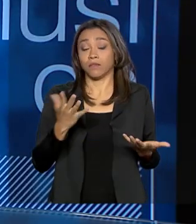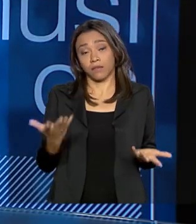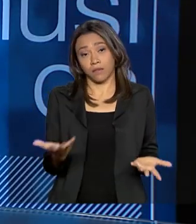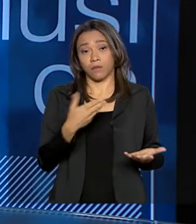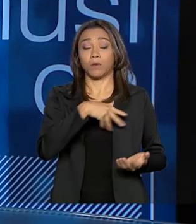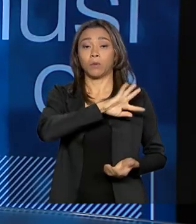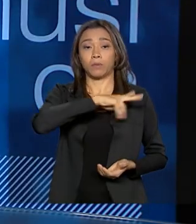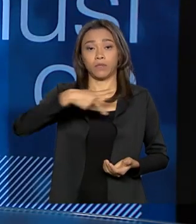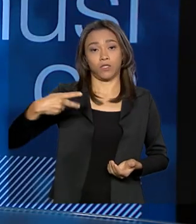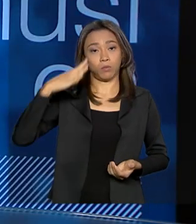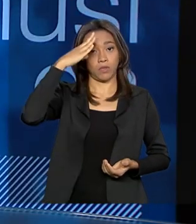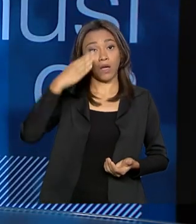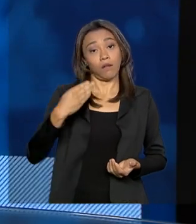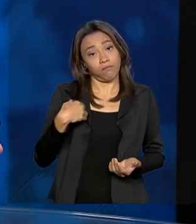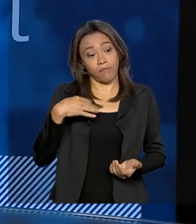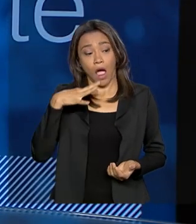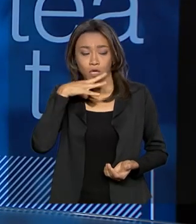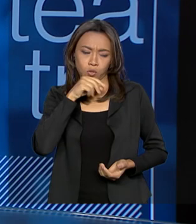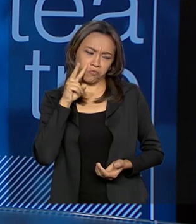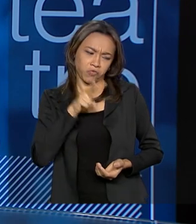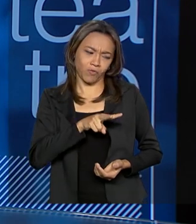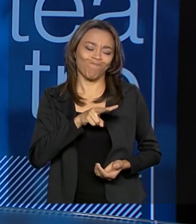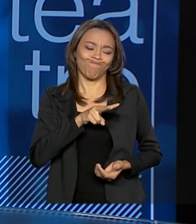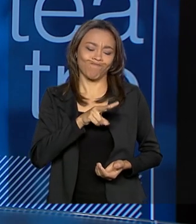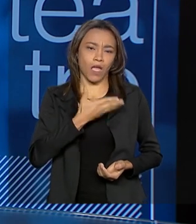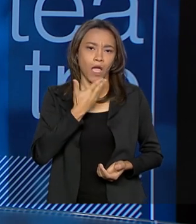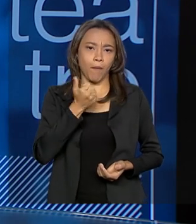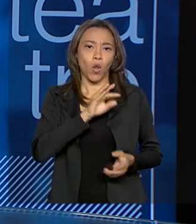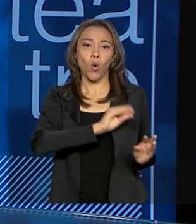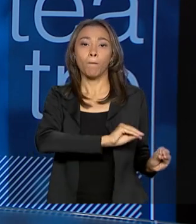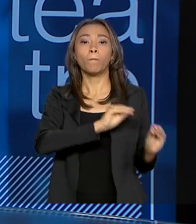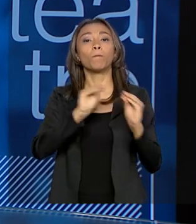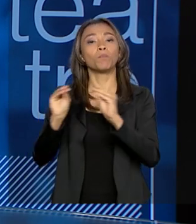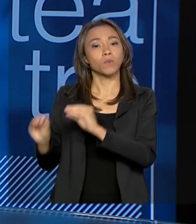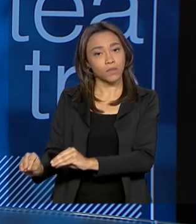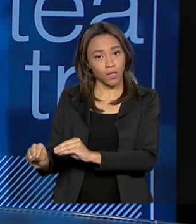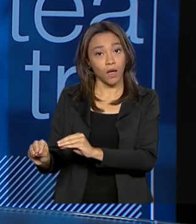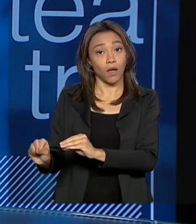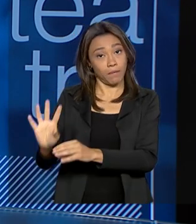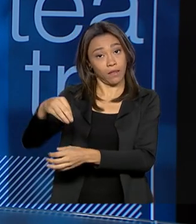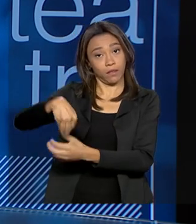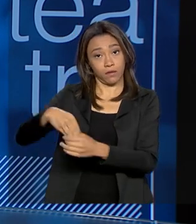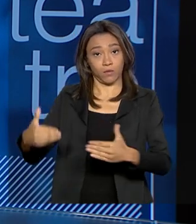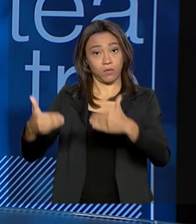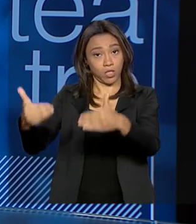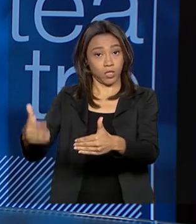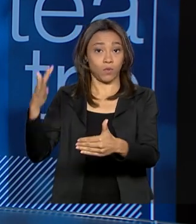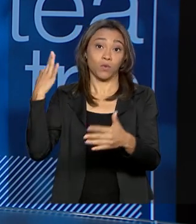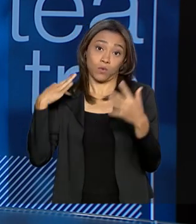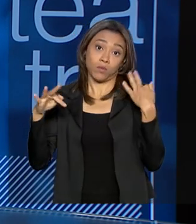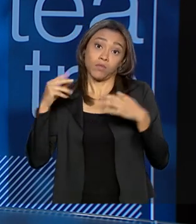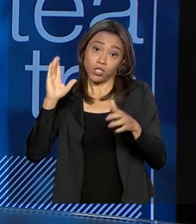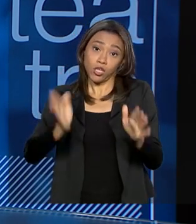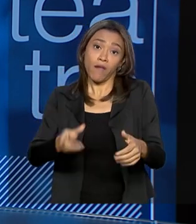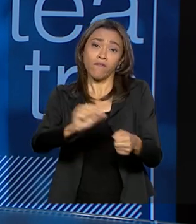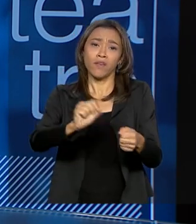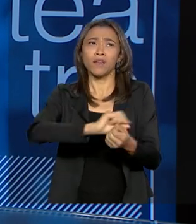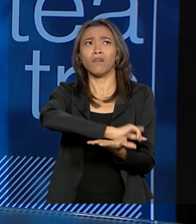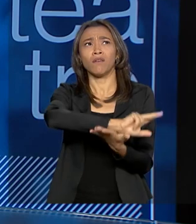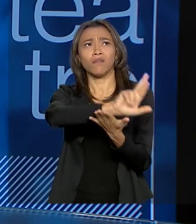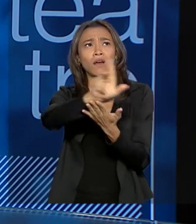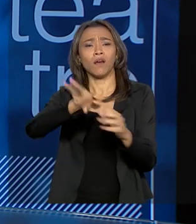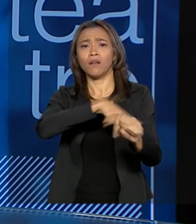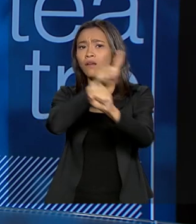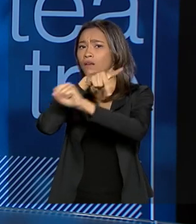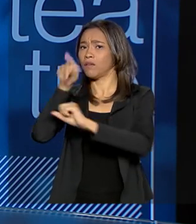Jair Bolsonaro achou por bem, entendeu por bem, que era melhor passar para o Ministério do Turismo, como é feito em vários países do mundo, essa